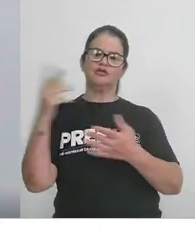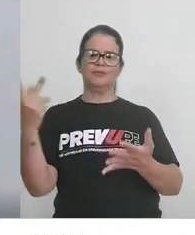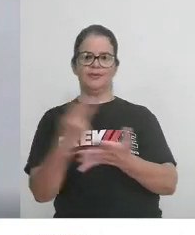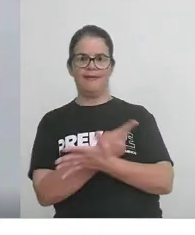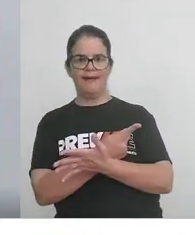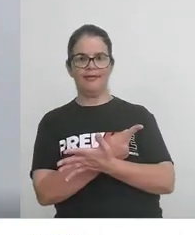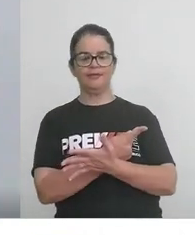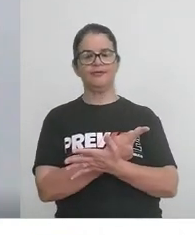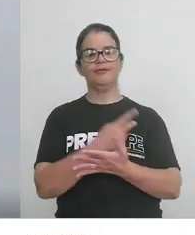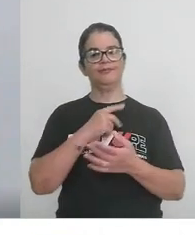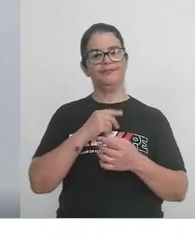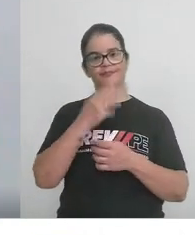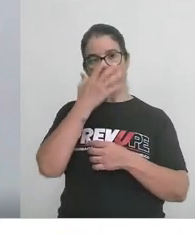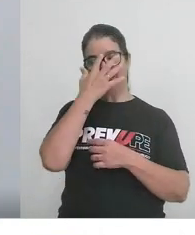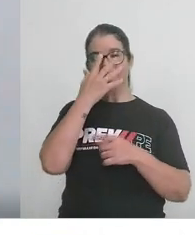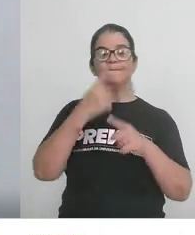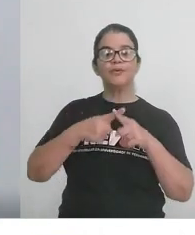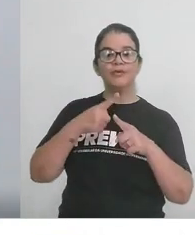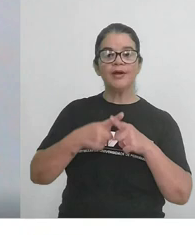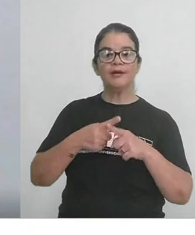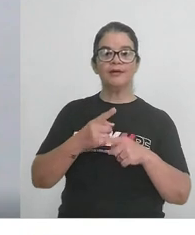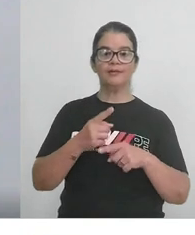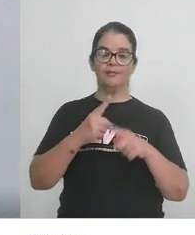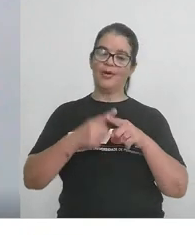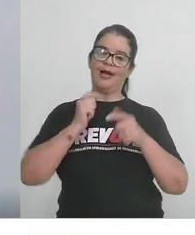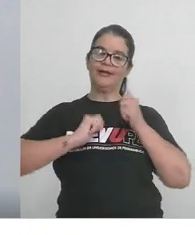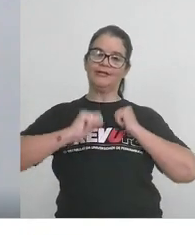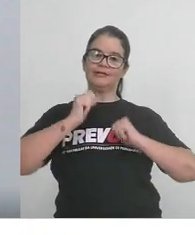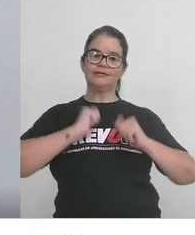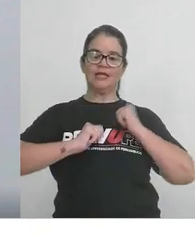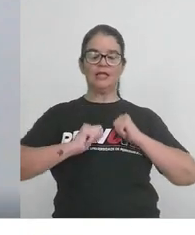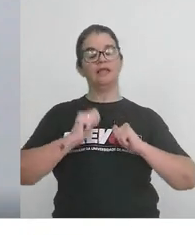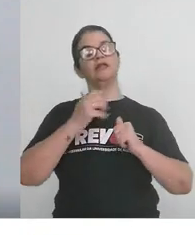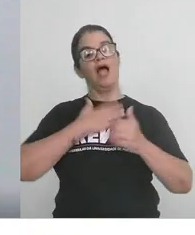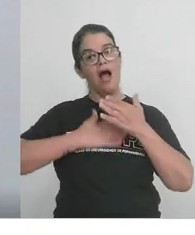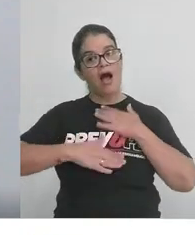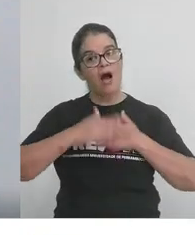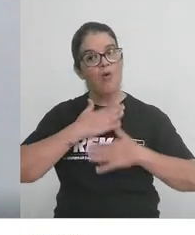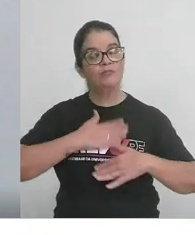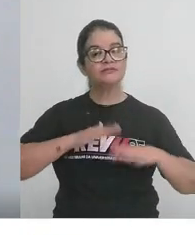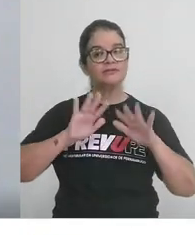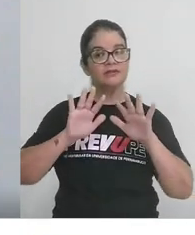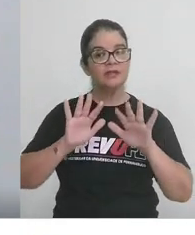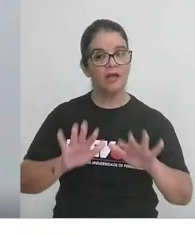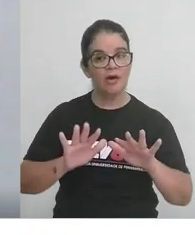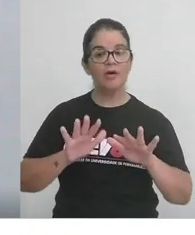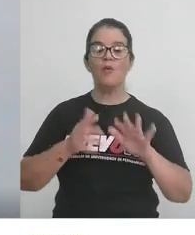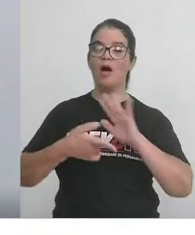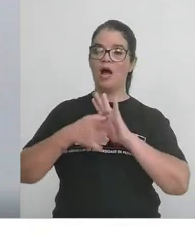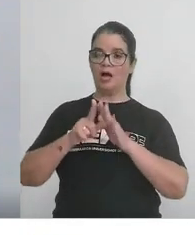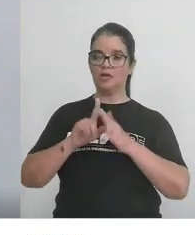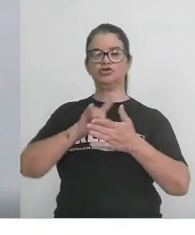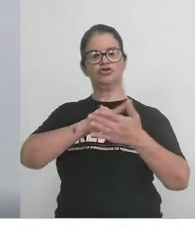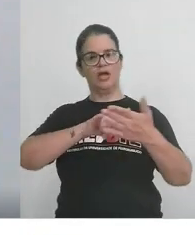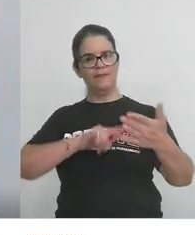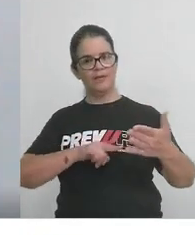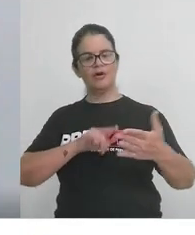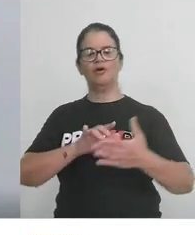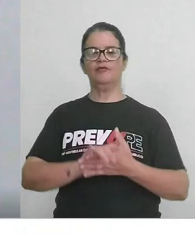errado. Por quê? Por conta da ansiedade. Então, acalme-se antes da prova.